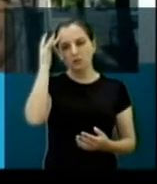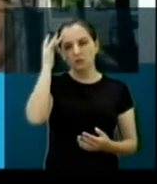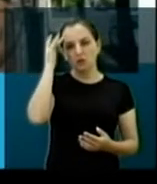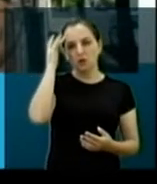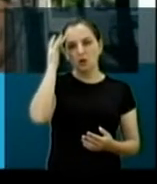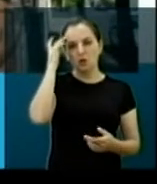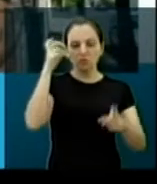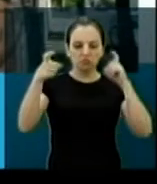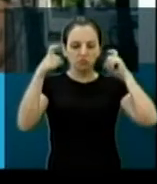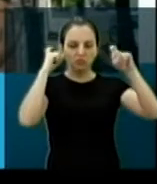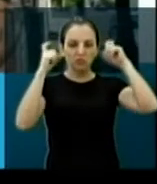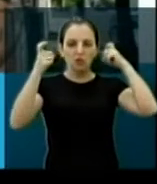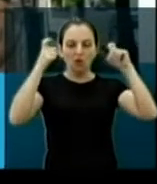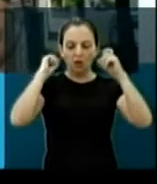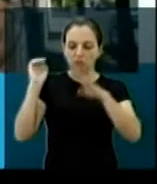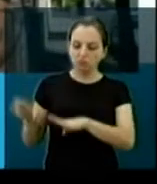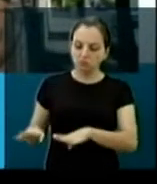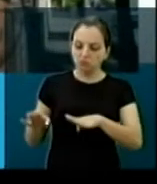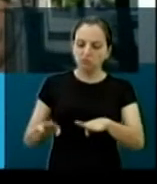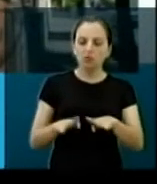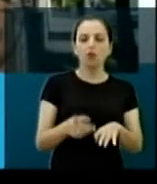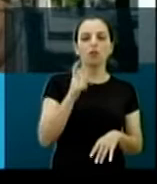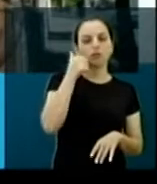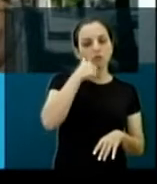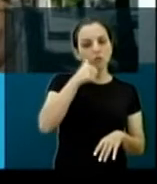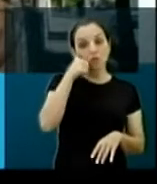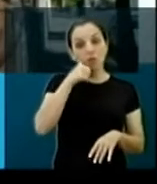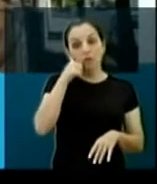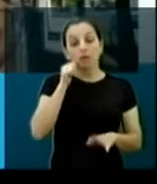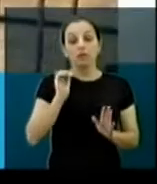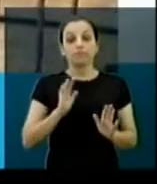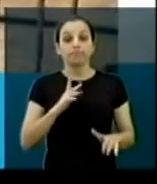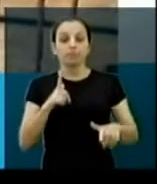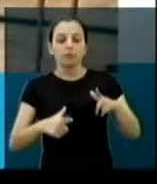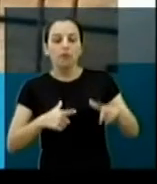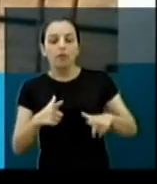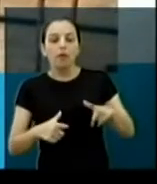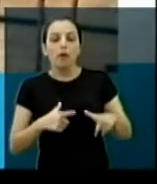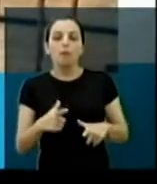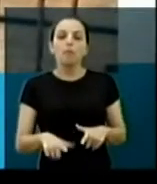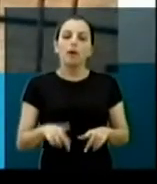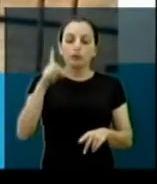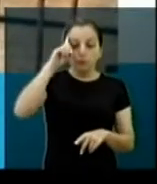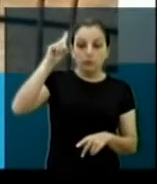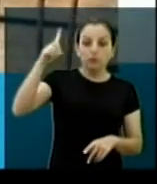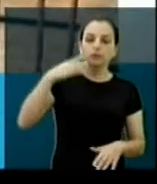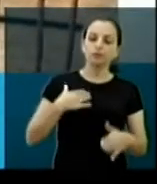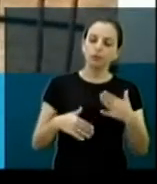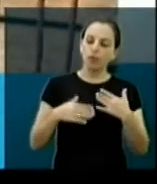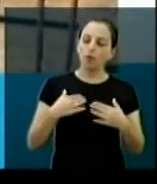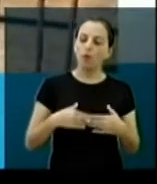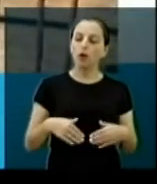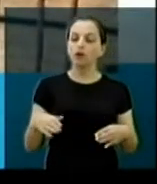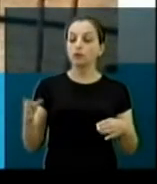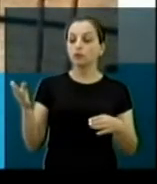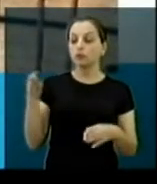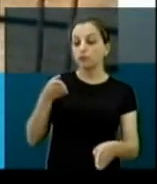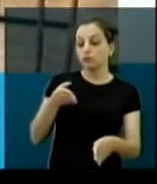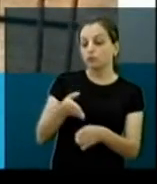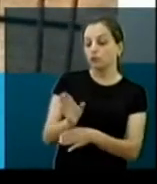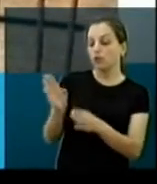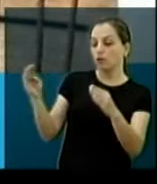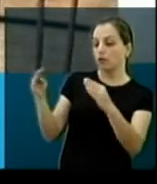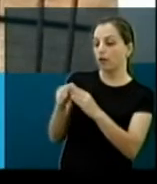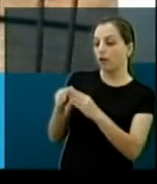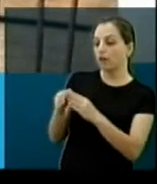mulher, a roubos. Então, você trabalha o dia todo com tranquilidade, você vai para a sua casa, você convive com isso. E aí são